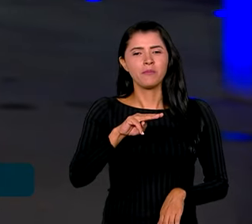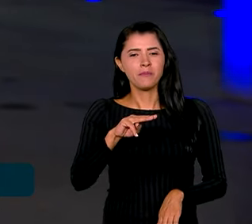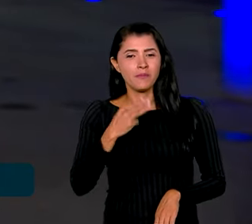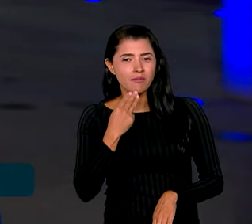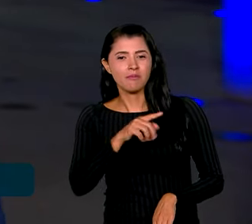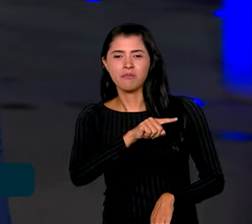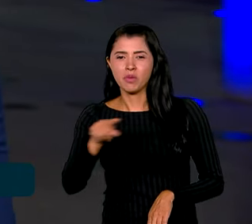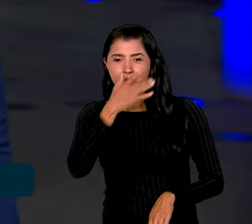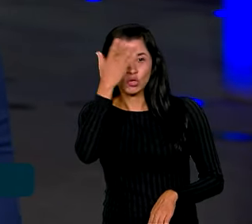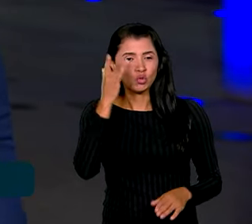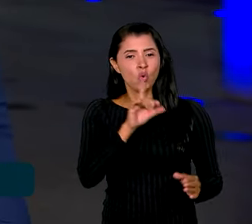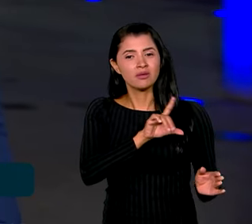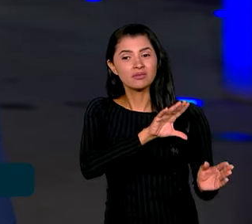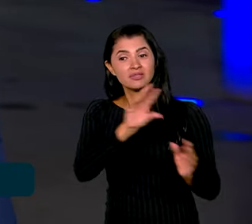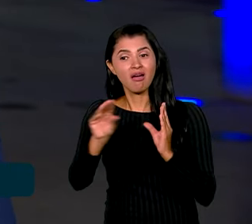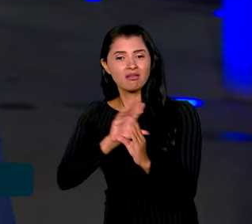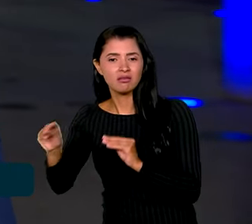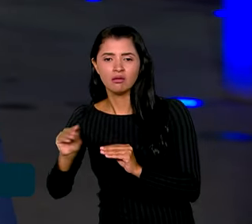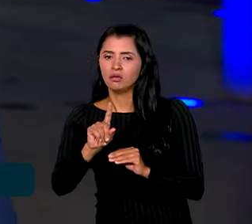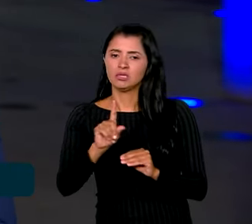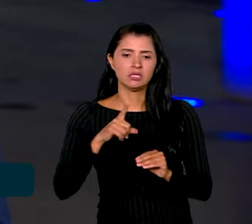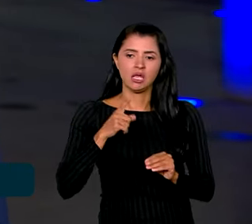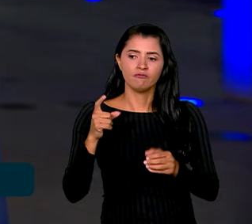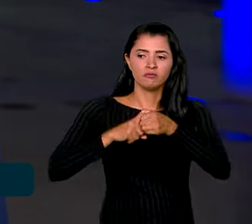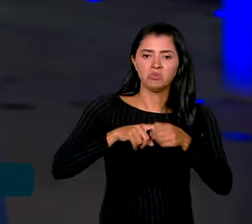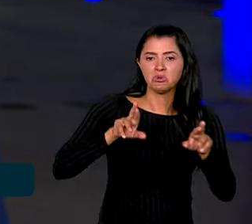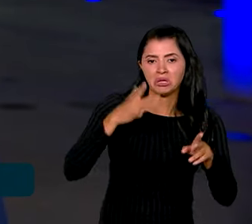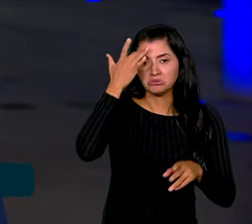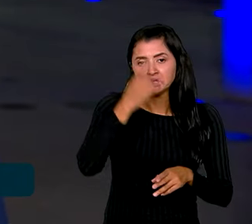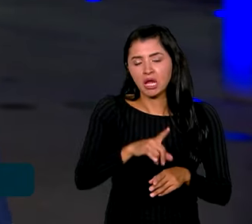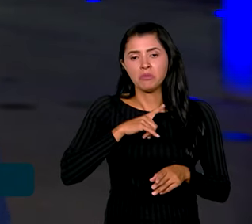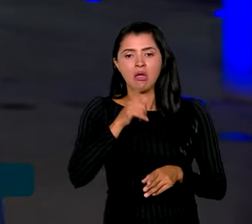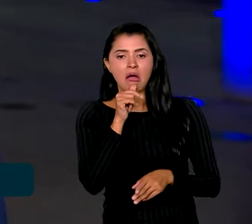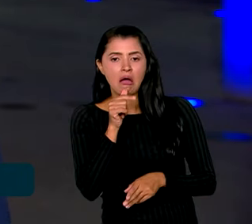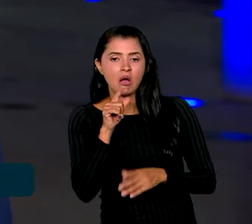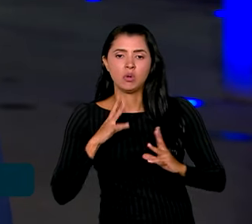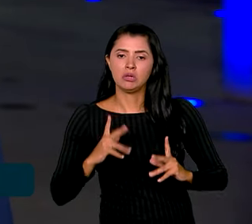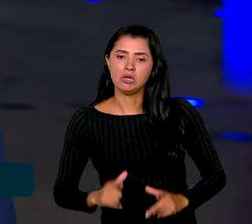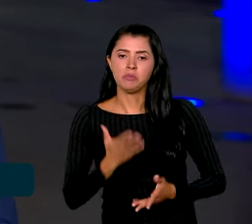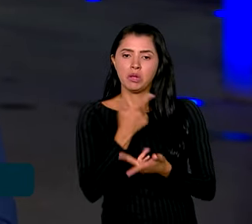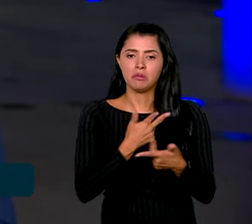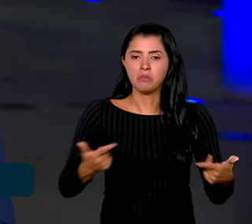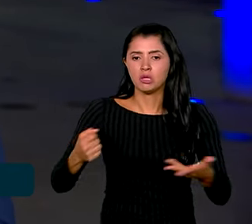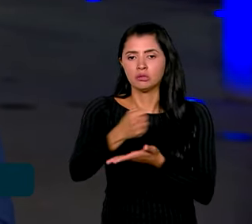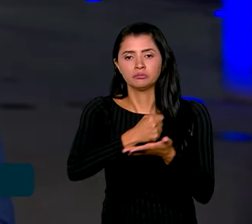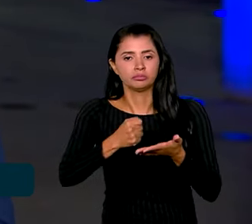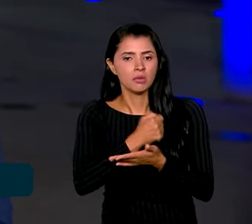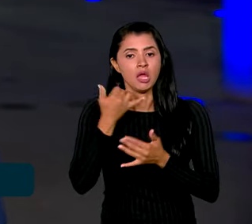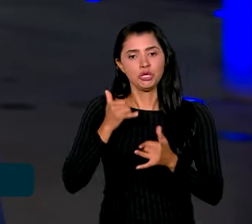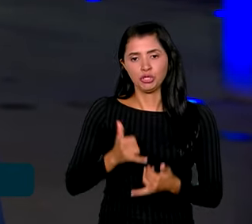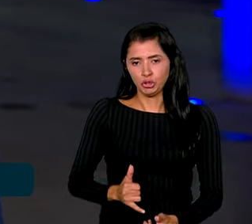sem perspectiva de retorno, sem água potável, alimentos, medicamentos e energia elétrica. Lula também